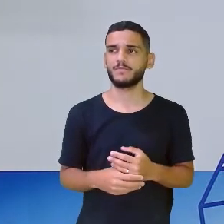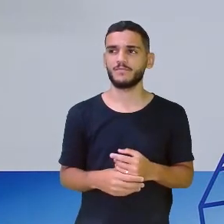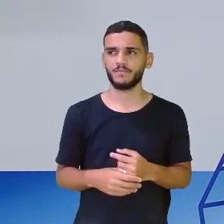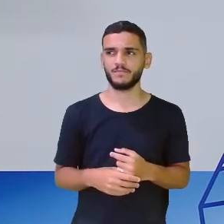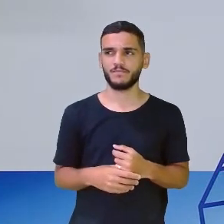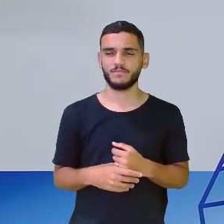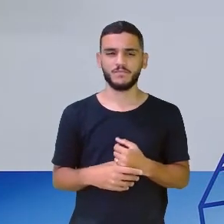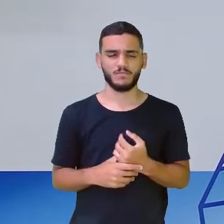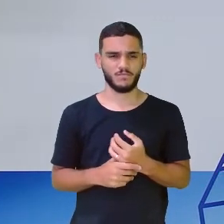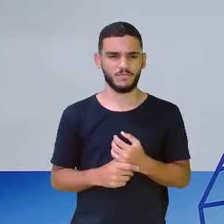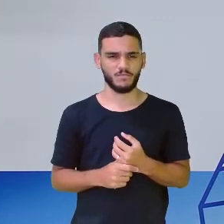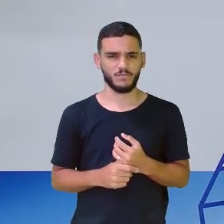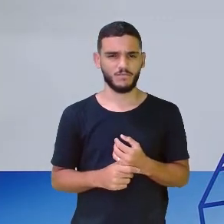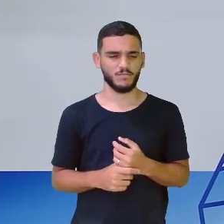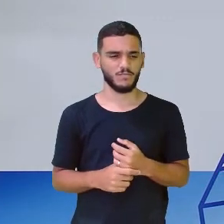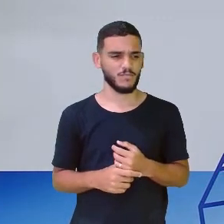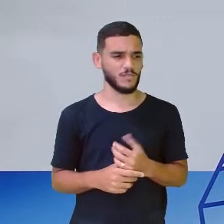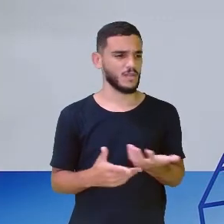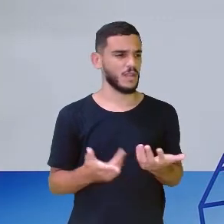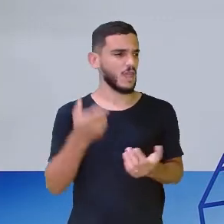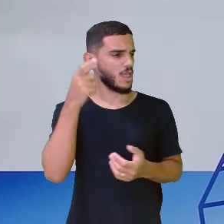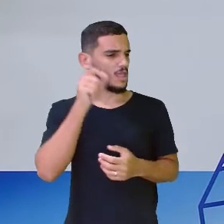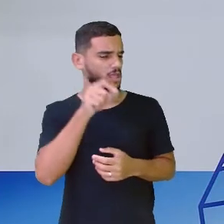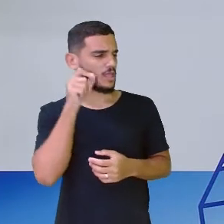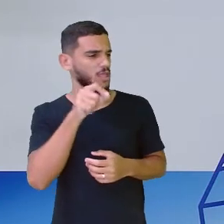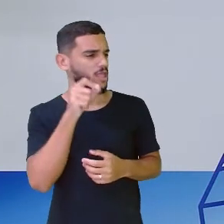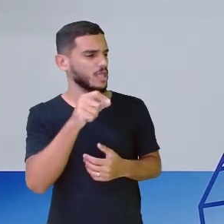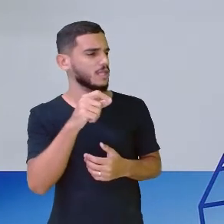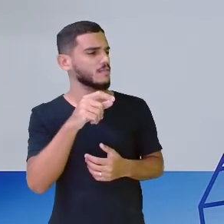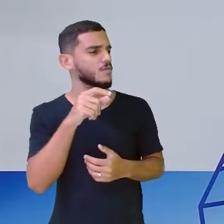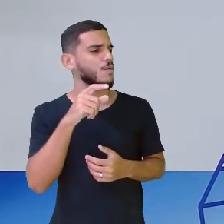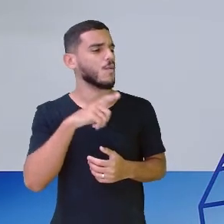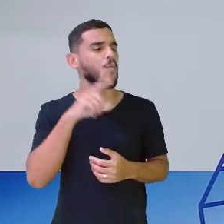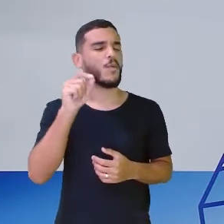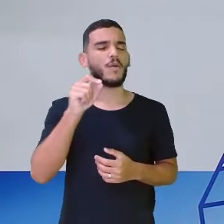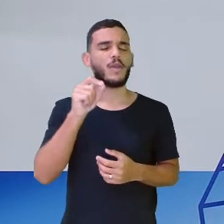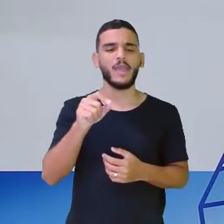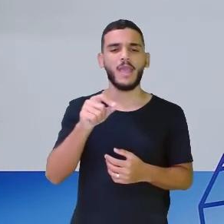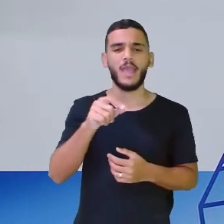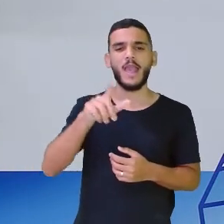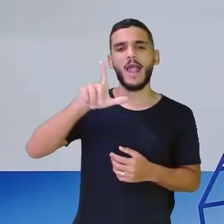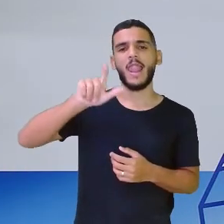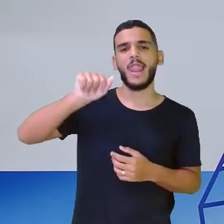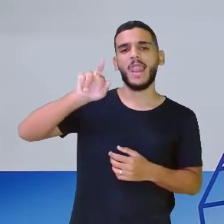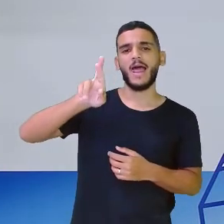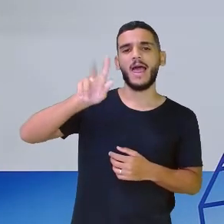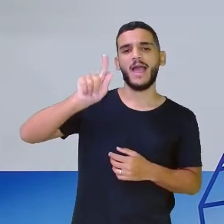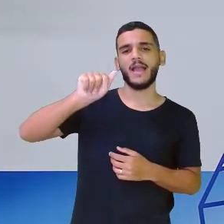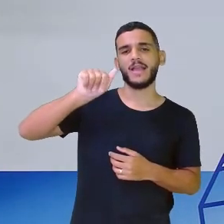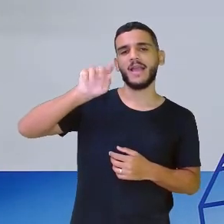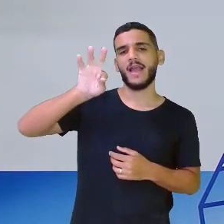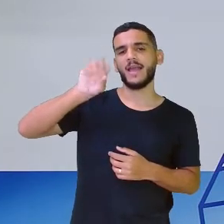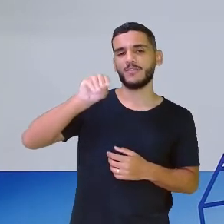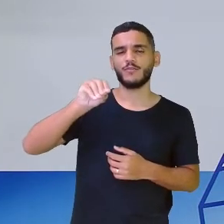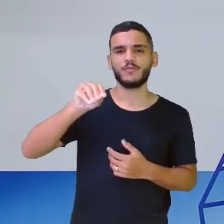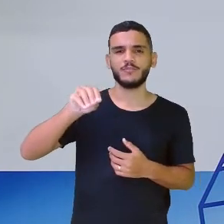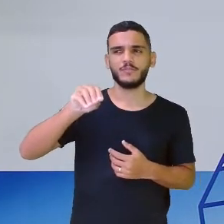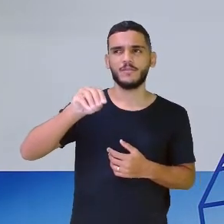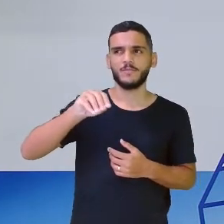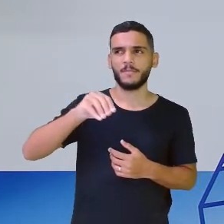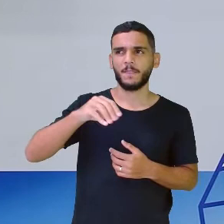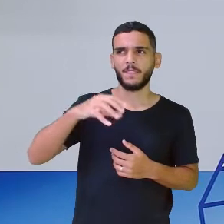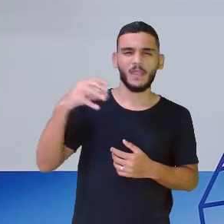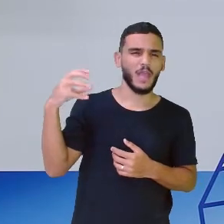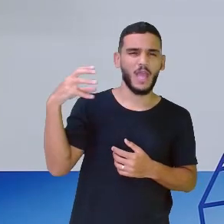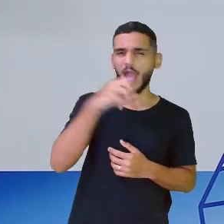Quem tem porte de madame segundo o largato? A coruja interrogou o largato. A ele já foi logo